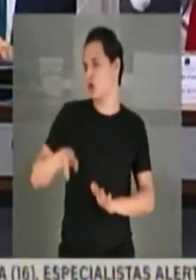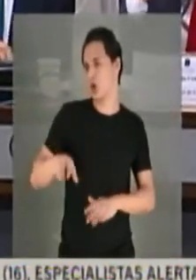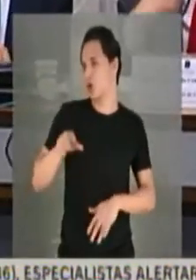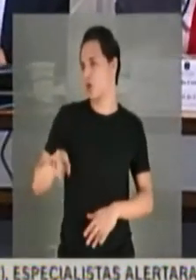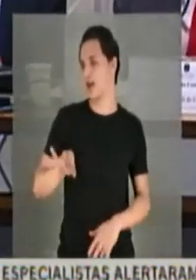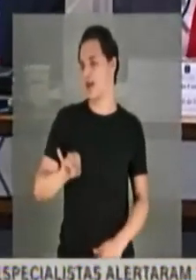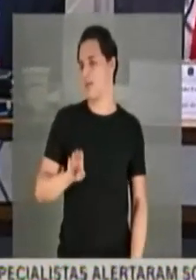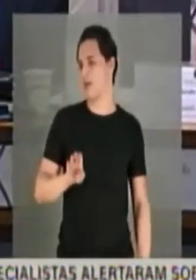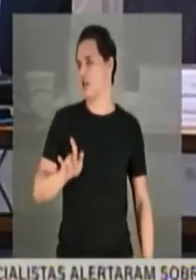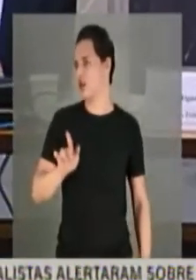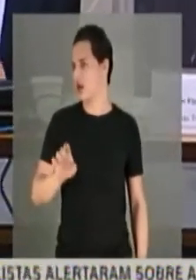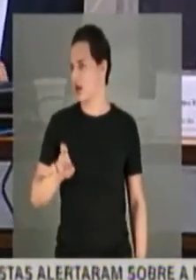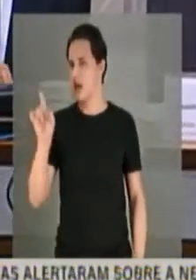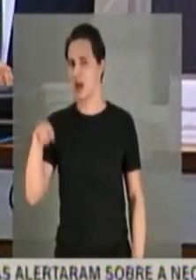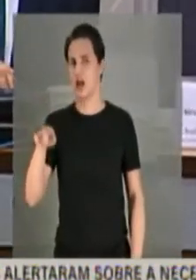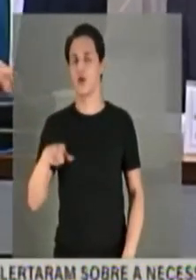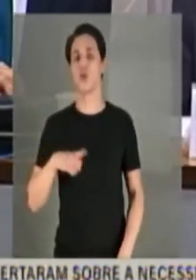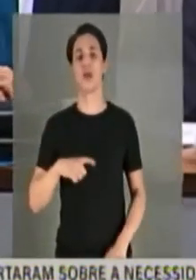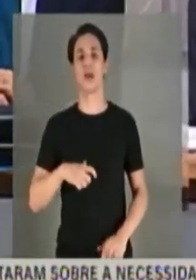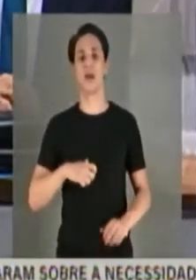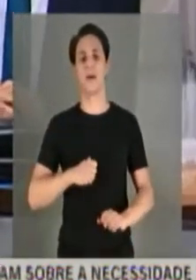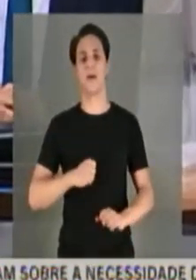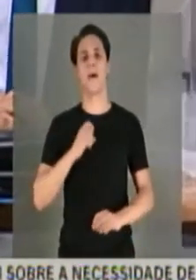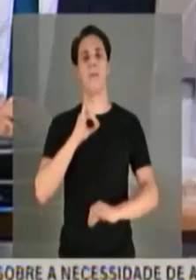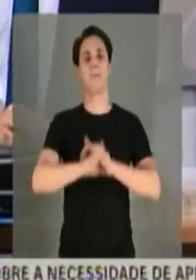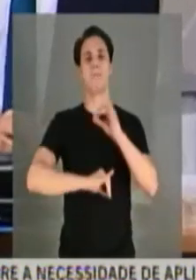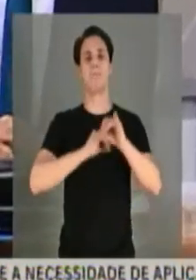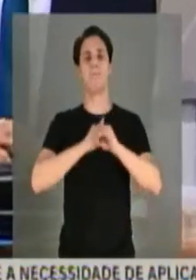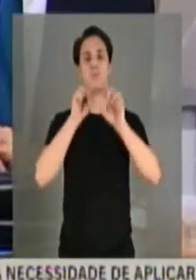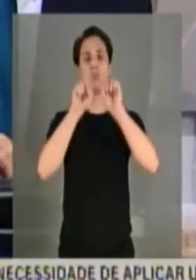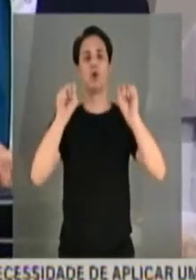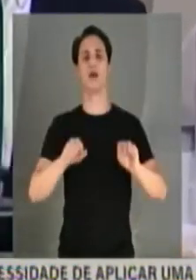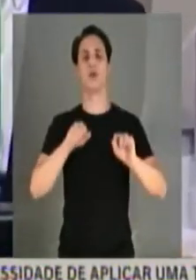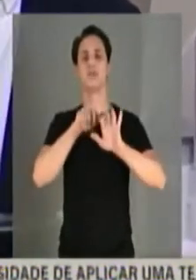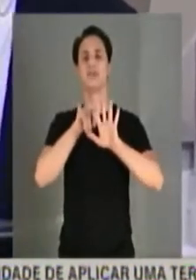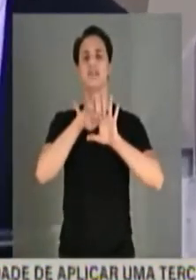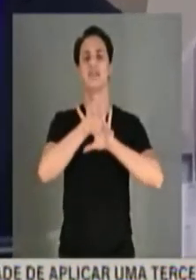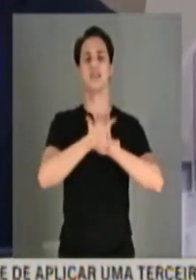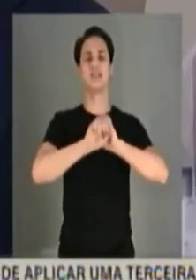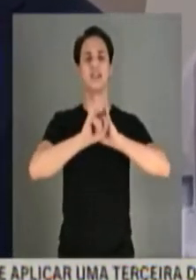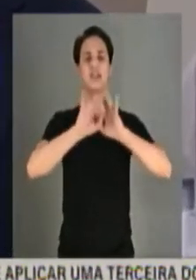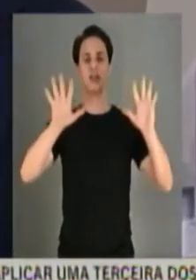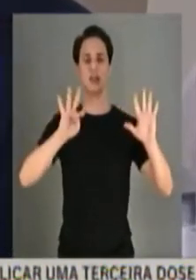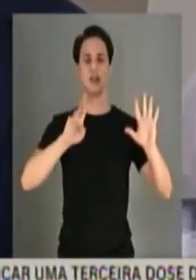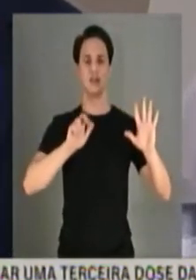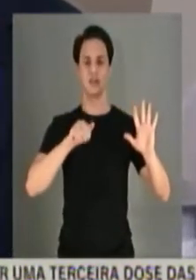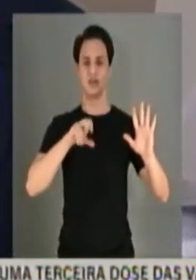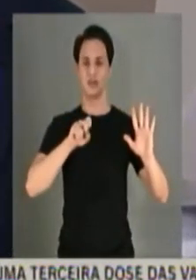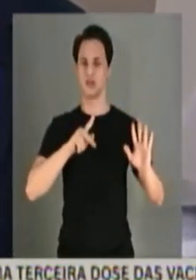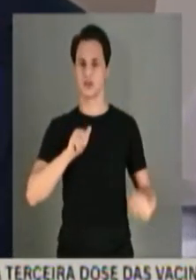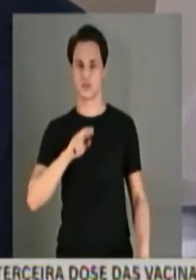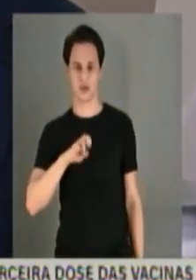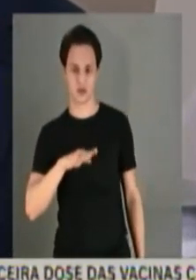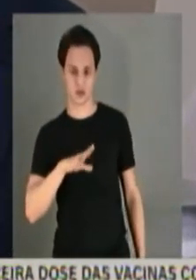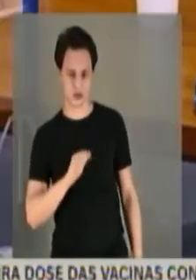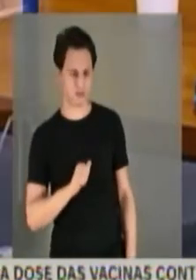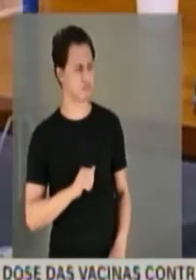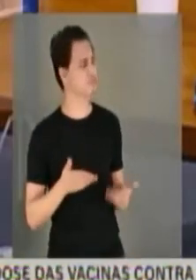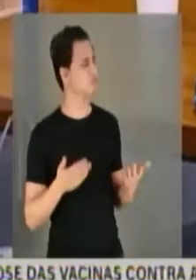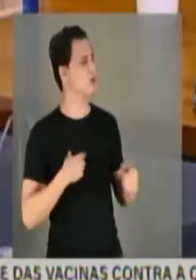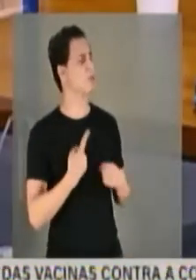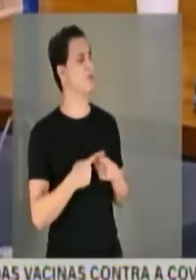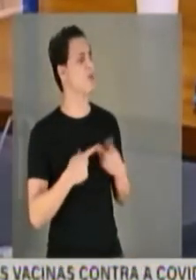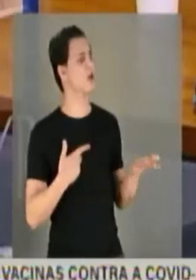Mas não fez nenhuma análise com o IBGE para verificar também ali algumas informações de por que no ano de